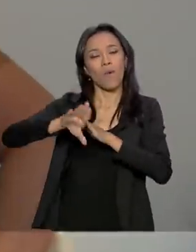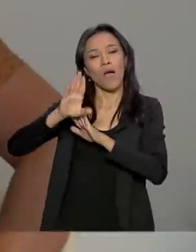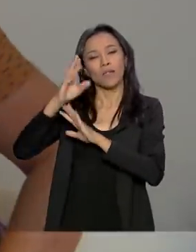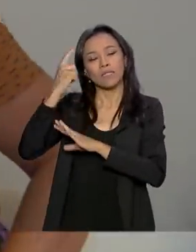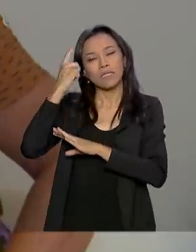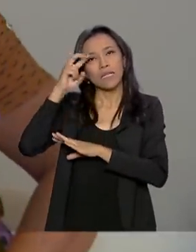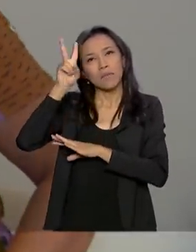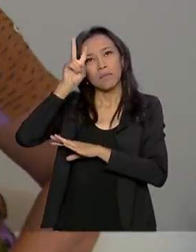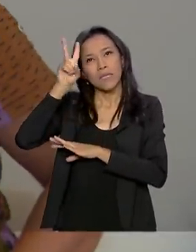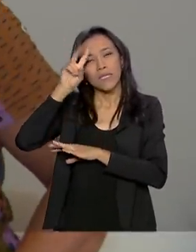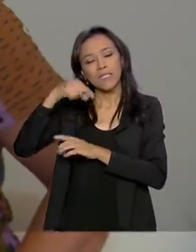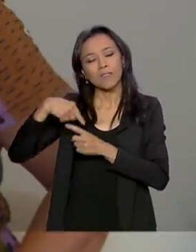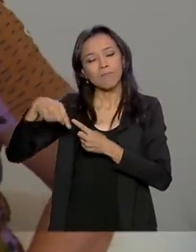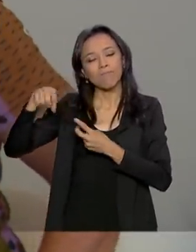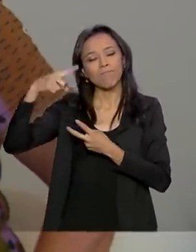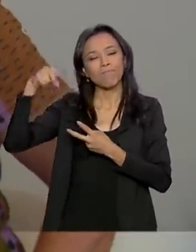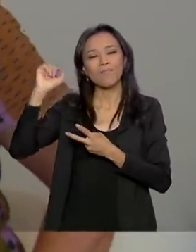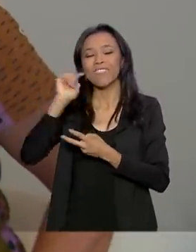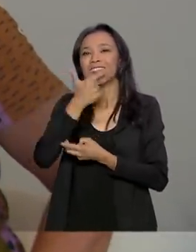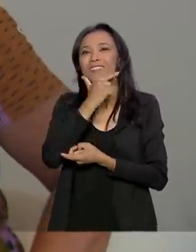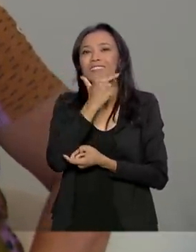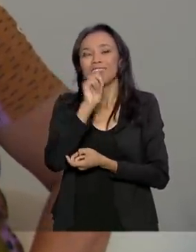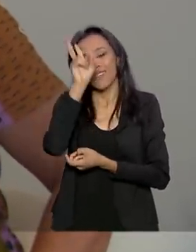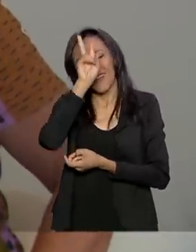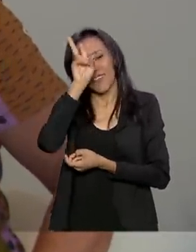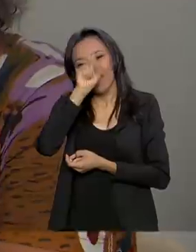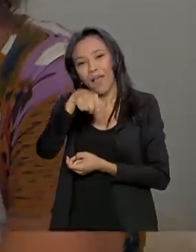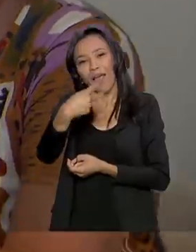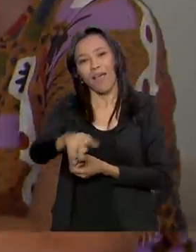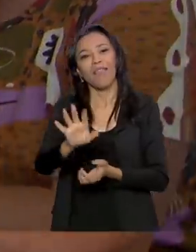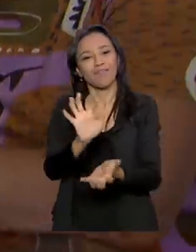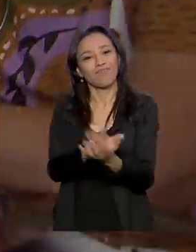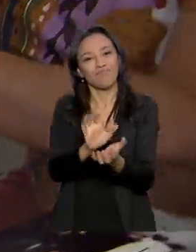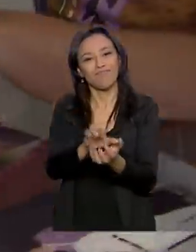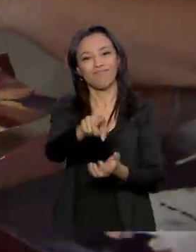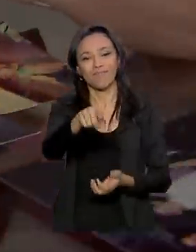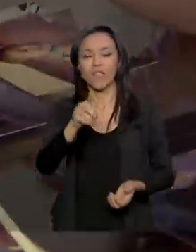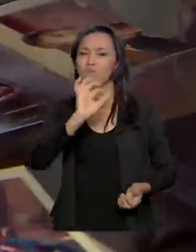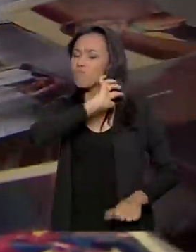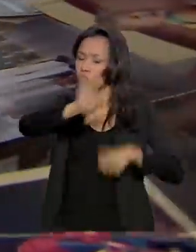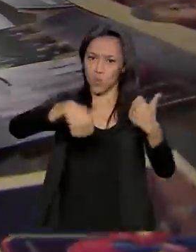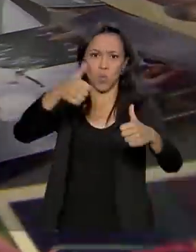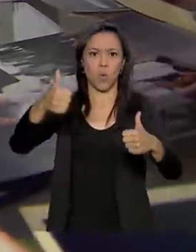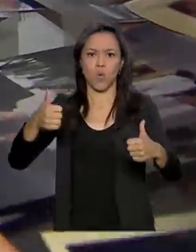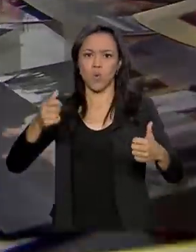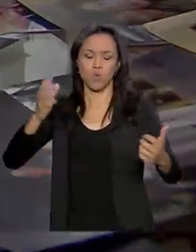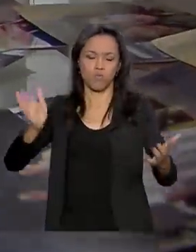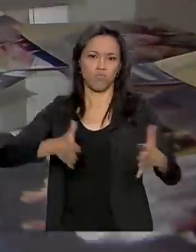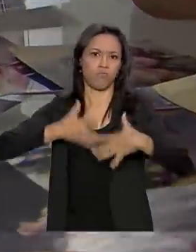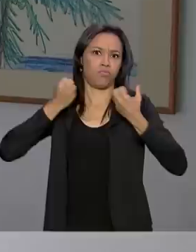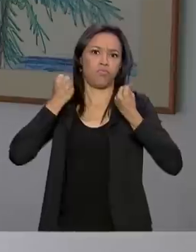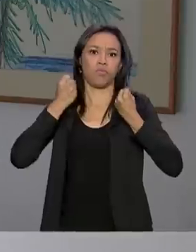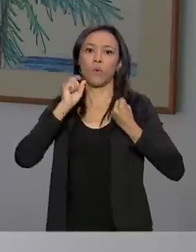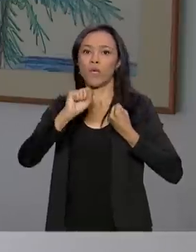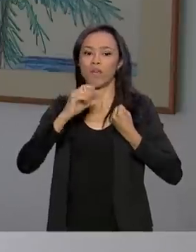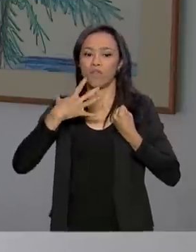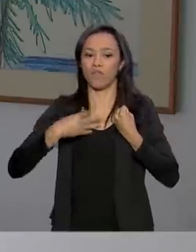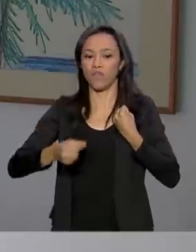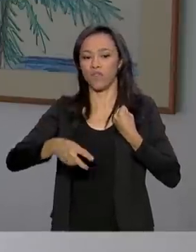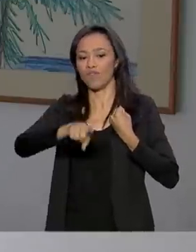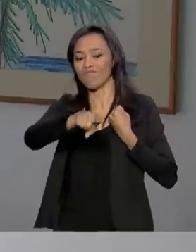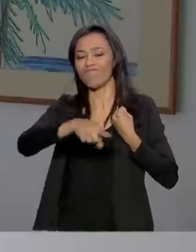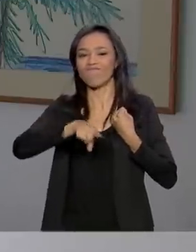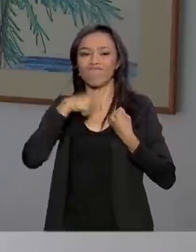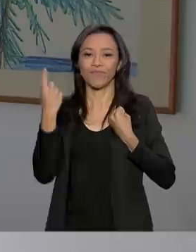As boas memórias arrancam sorrisos da pernambucana. Tudo mudou após a morte trágica do filho mais velho. Raul